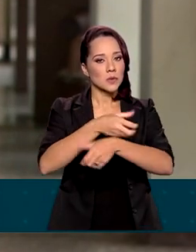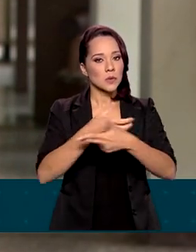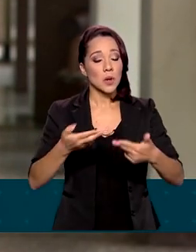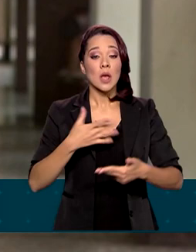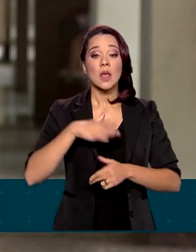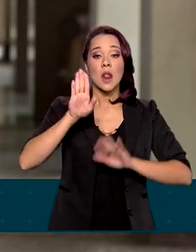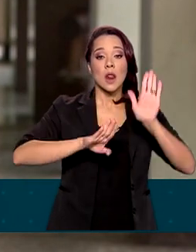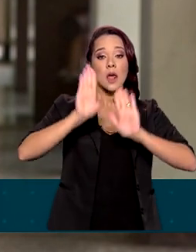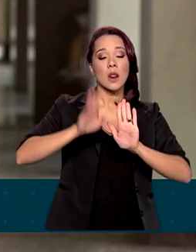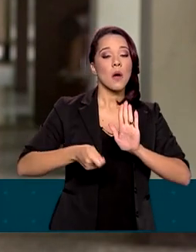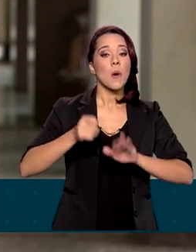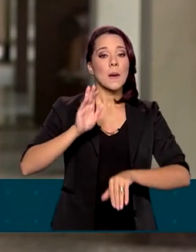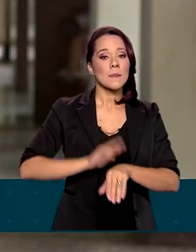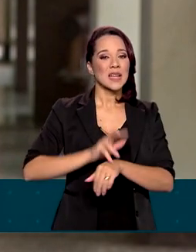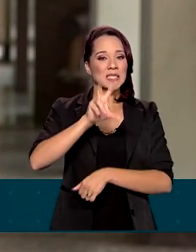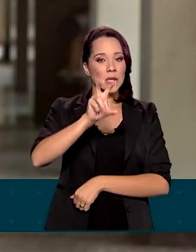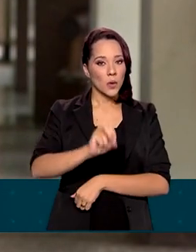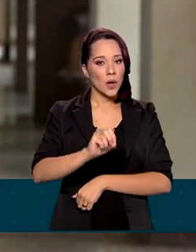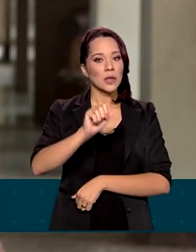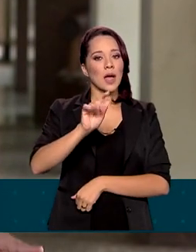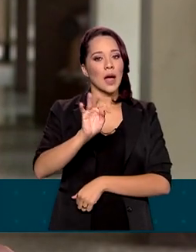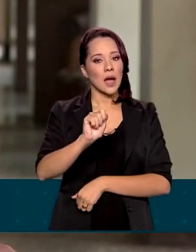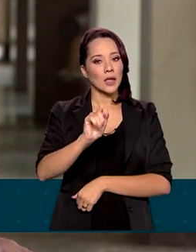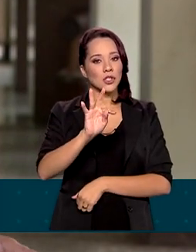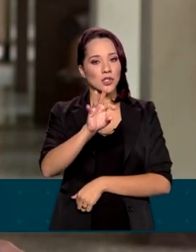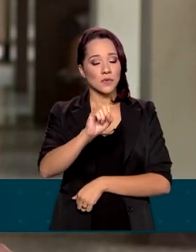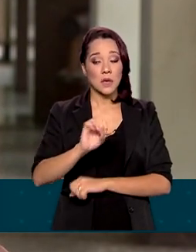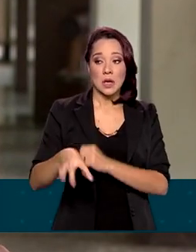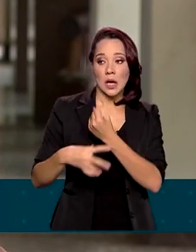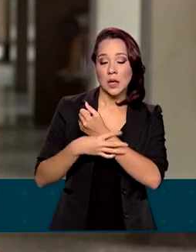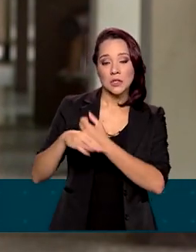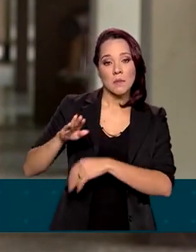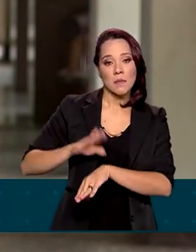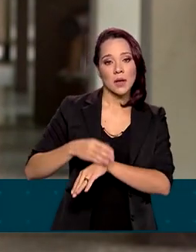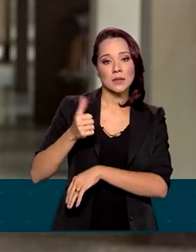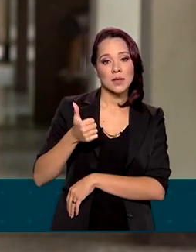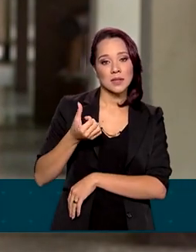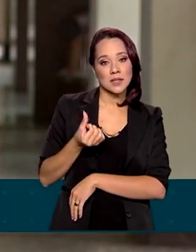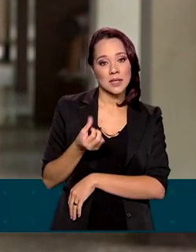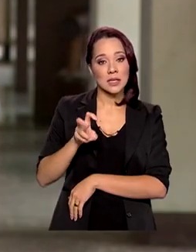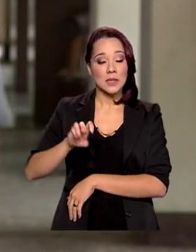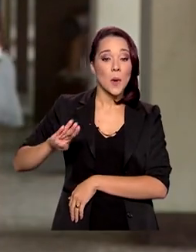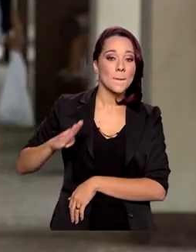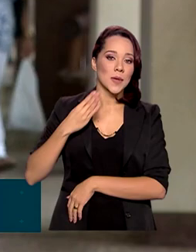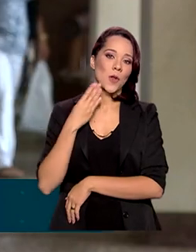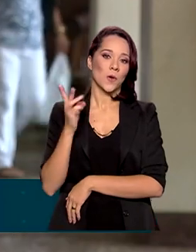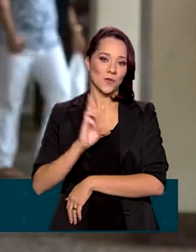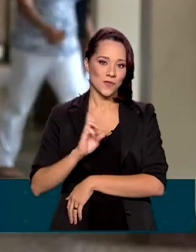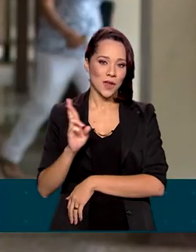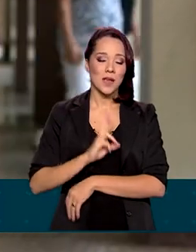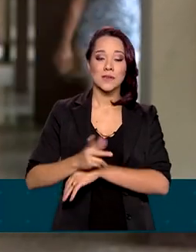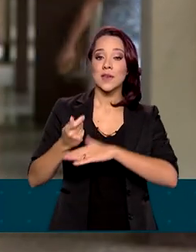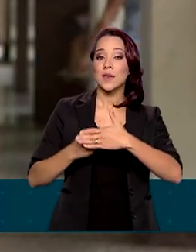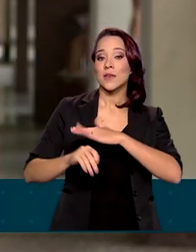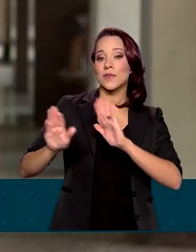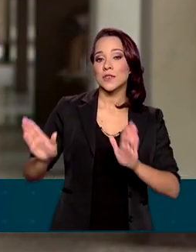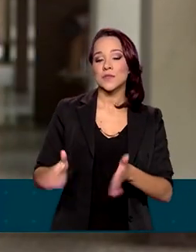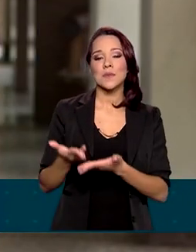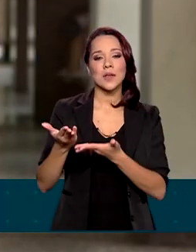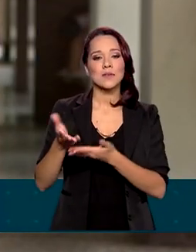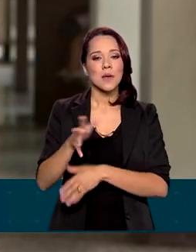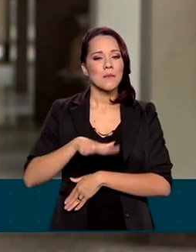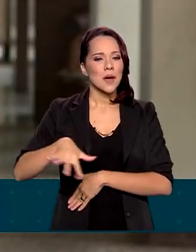ativos de transportes, o que deve garantir mais de 165 bilhões de reais em investimentos da